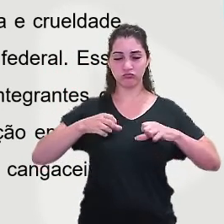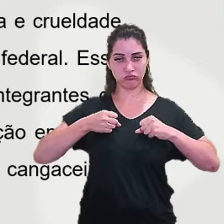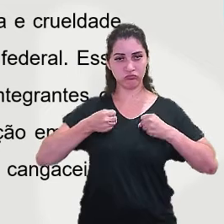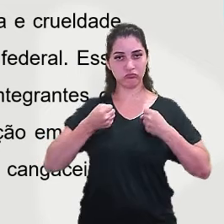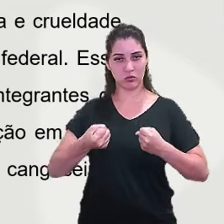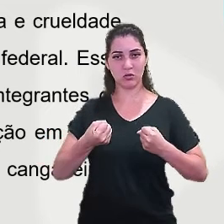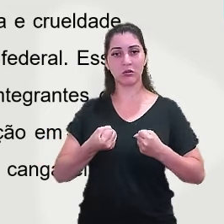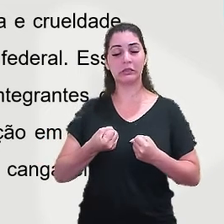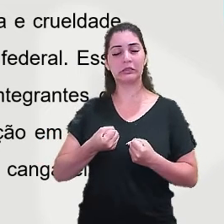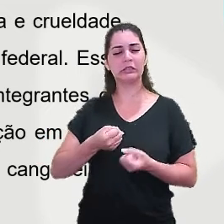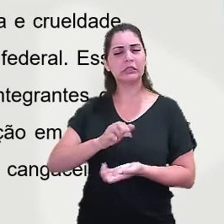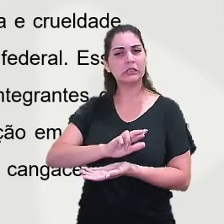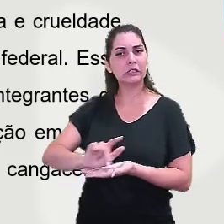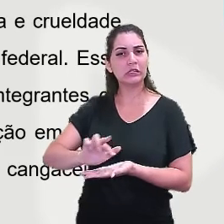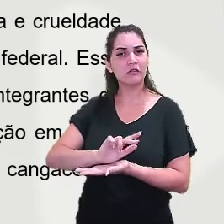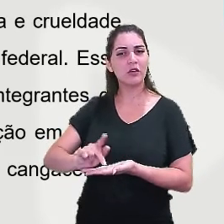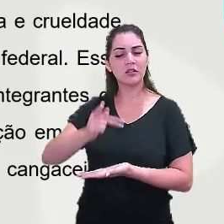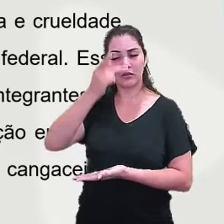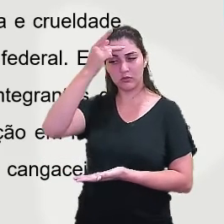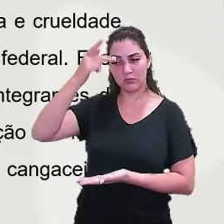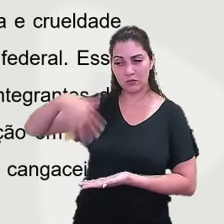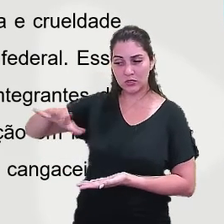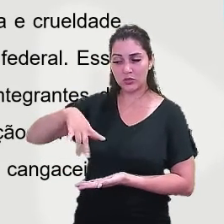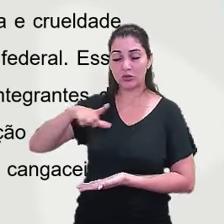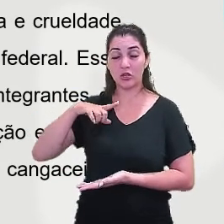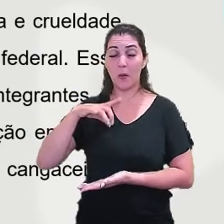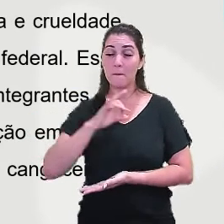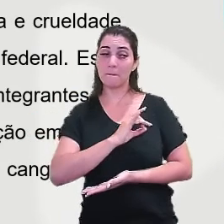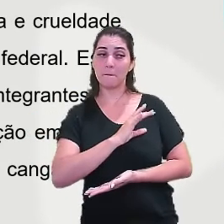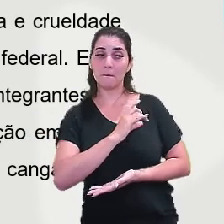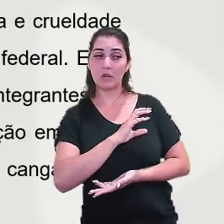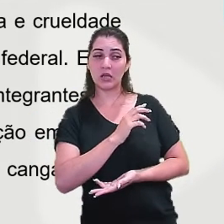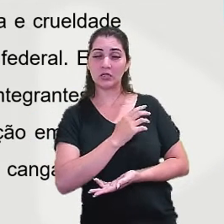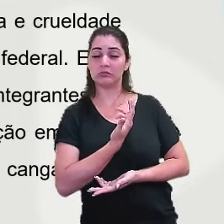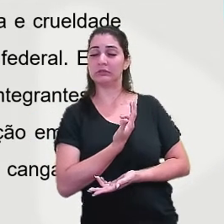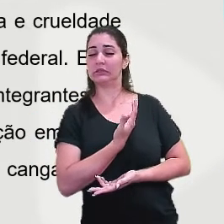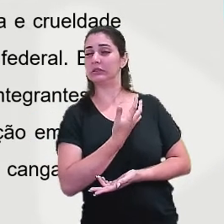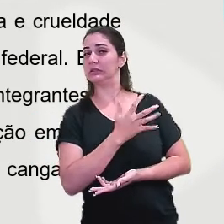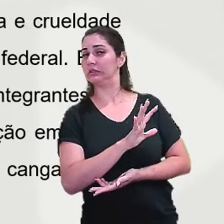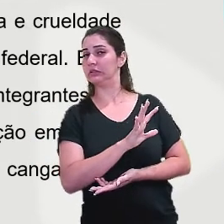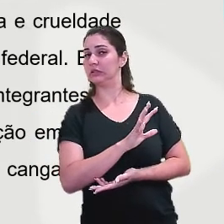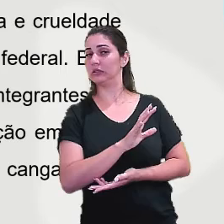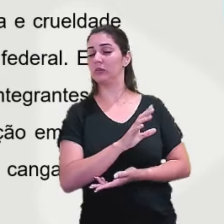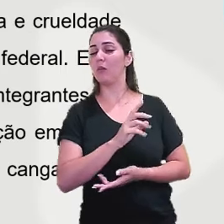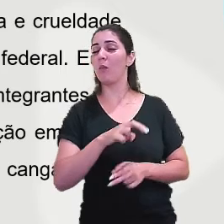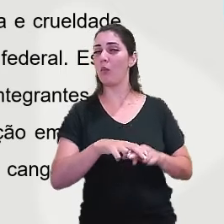vários sertanejos temiam os cangaceiros, demonstrando total oposição ao bando.